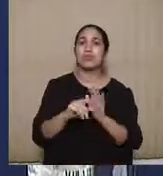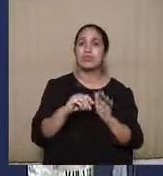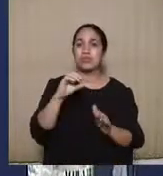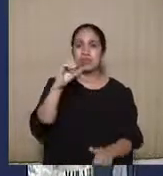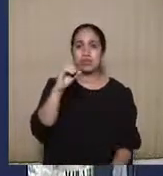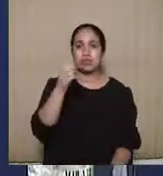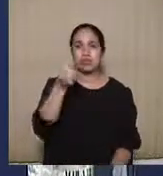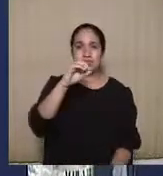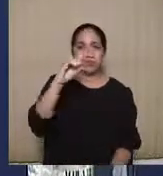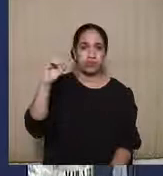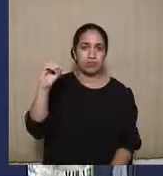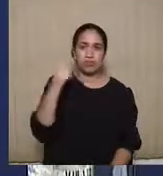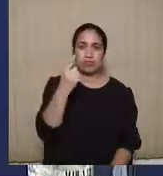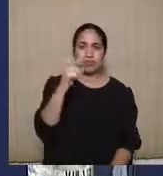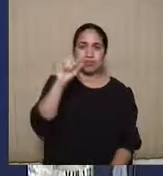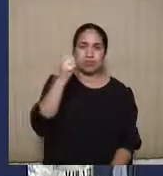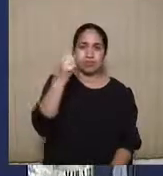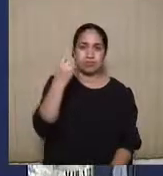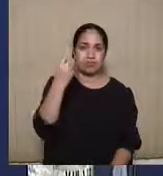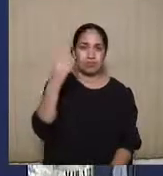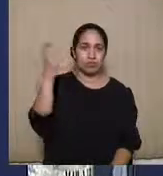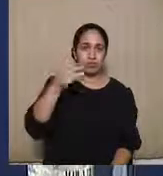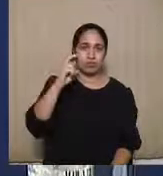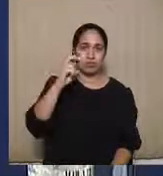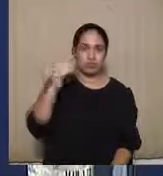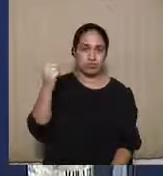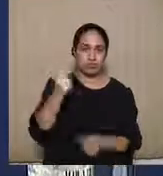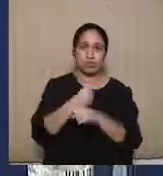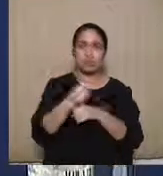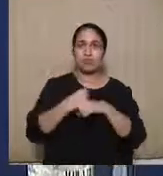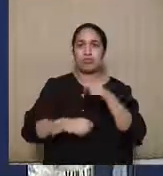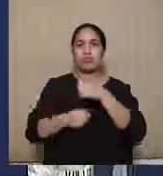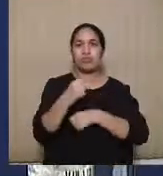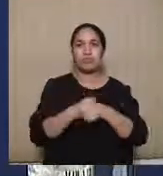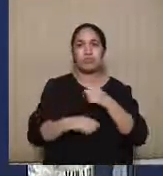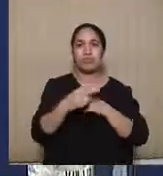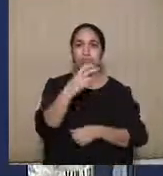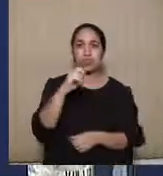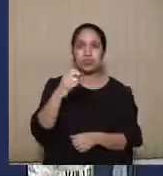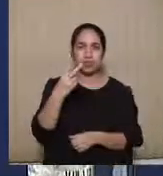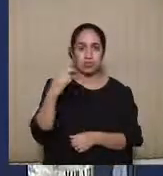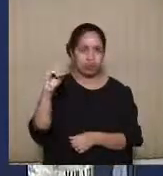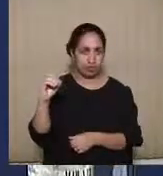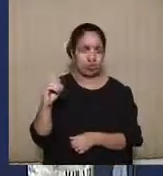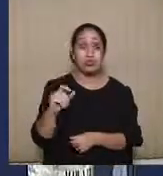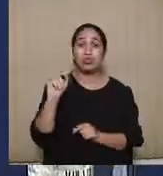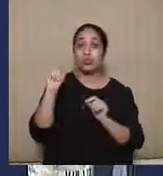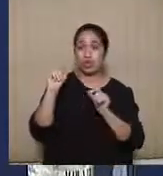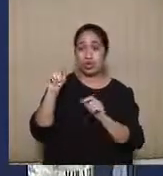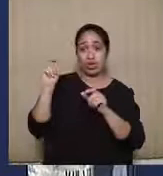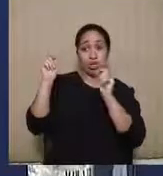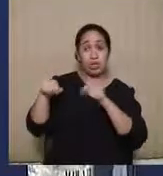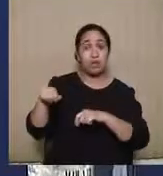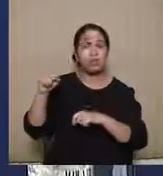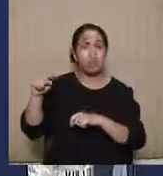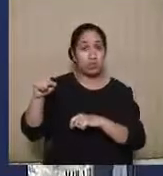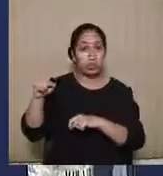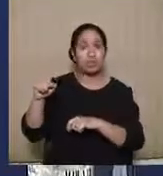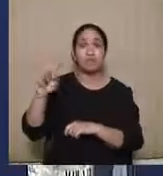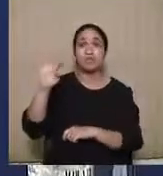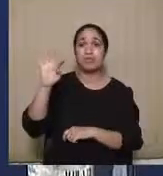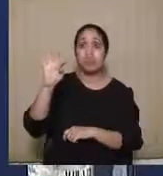.181-51, de 2020, que, nesses casos, a competência recairia sobre o Tribunal Superior